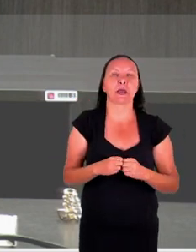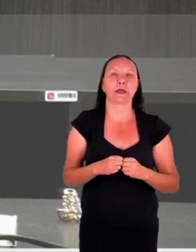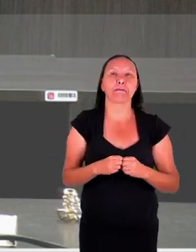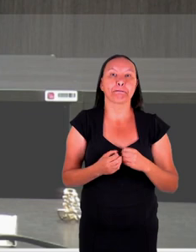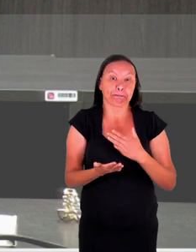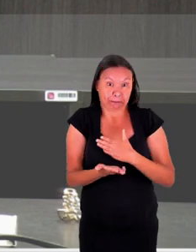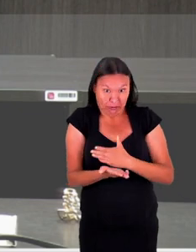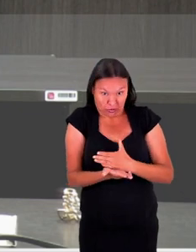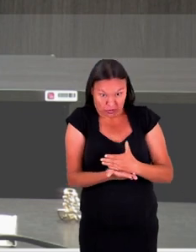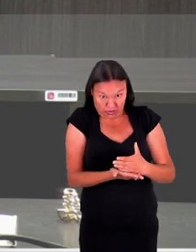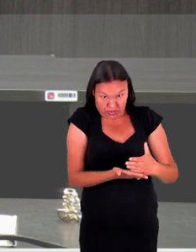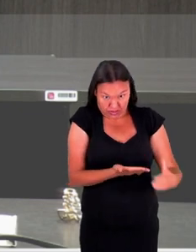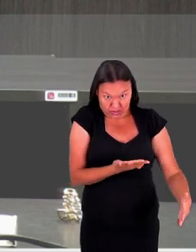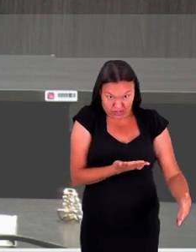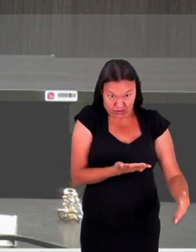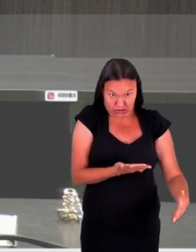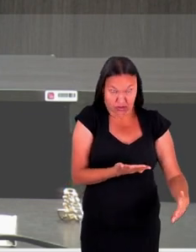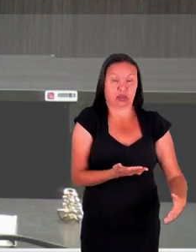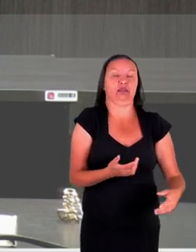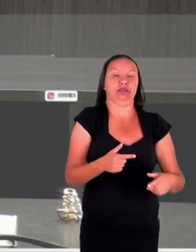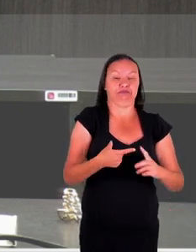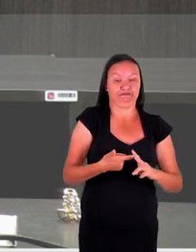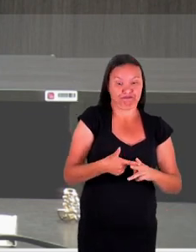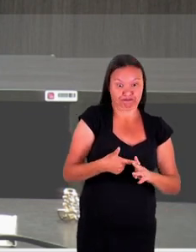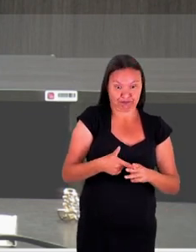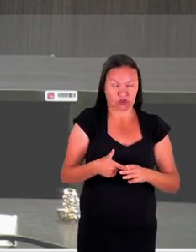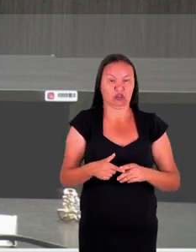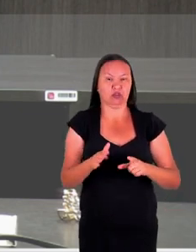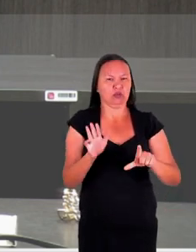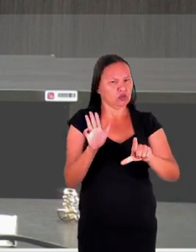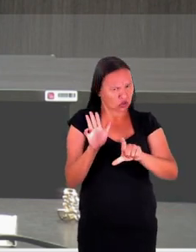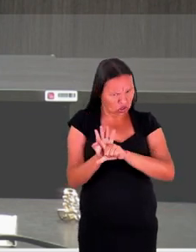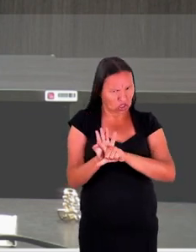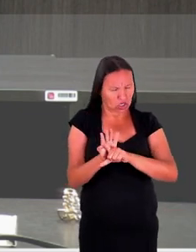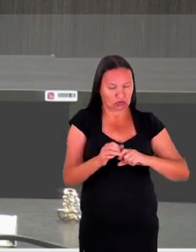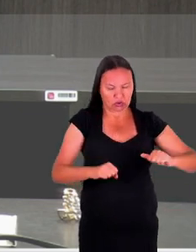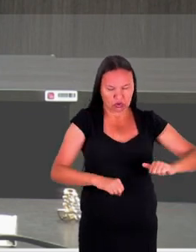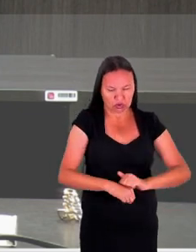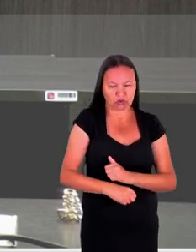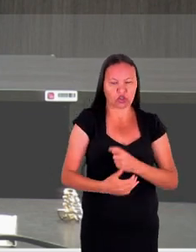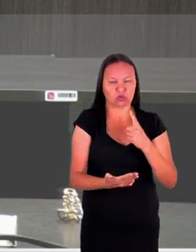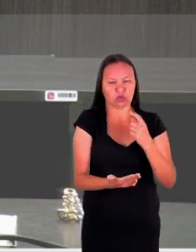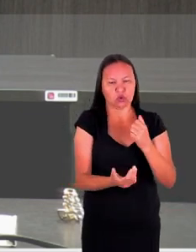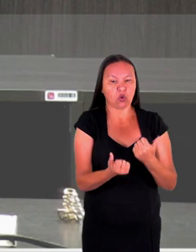dessa ferramenta que nós utilizamos para dialogar os direitos das vítimas, o apoio